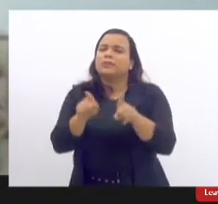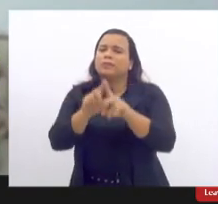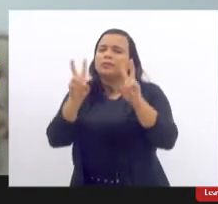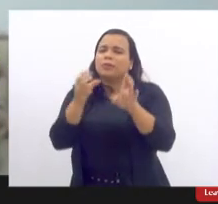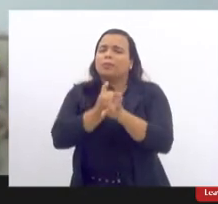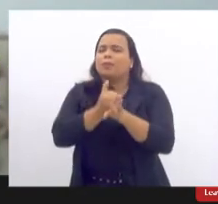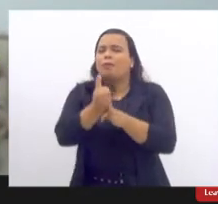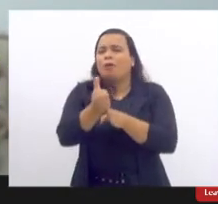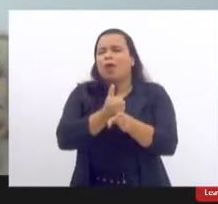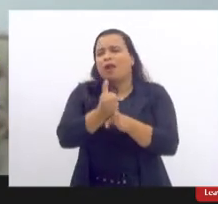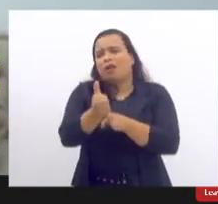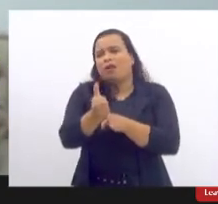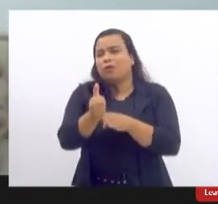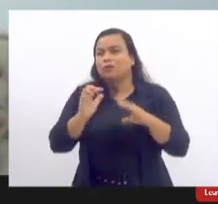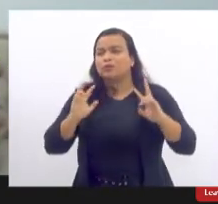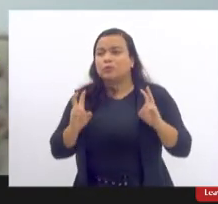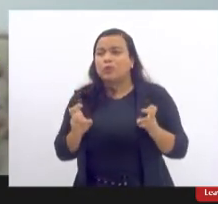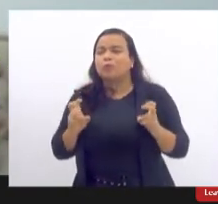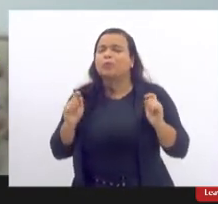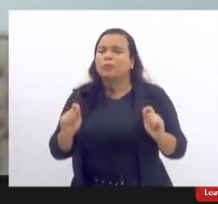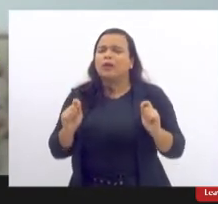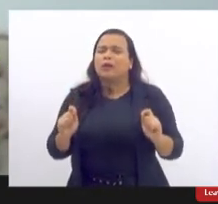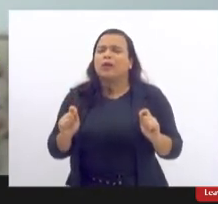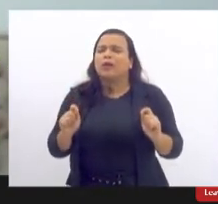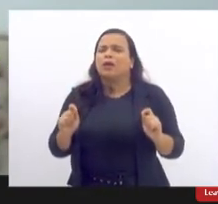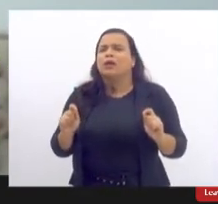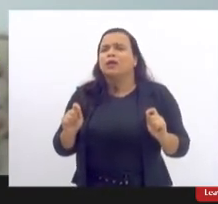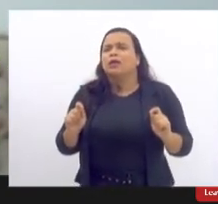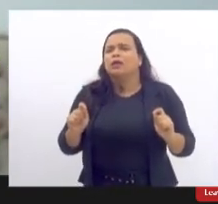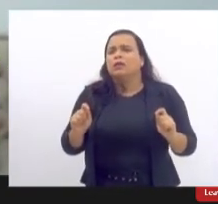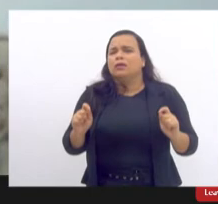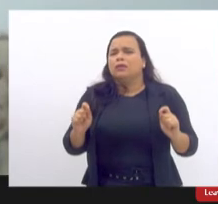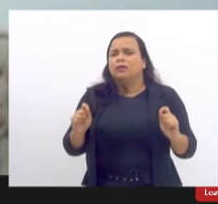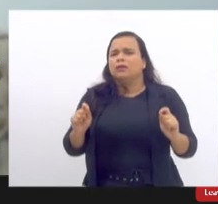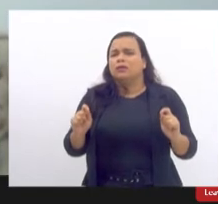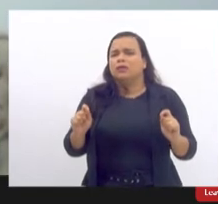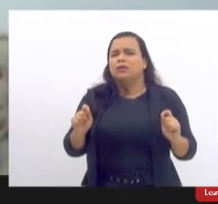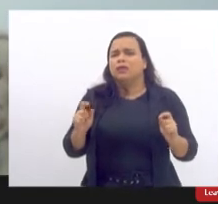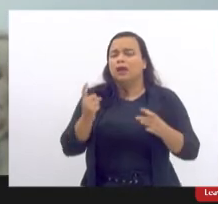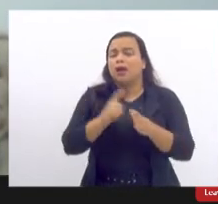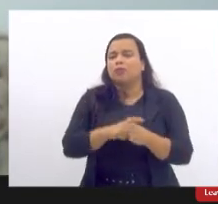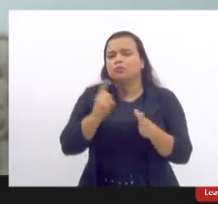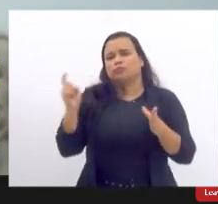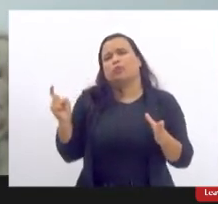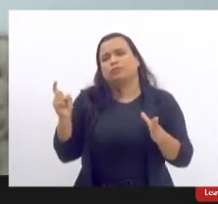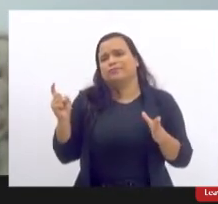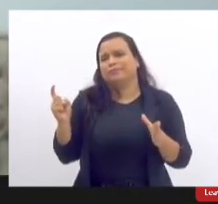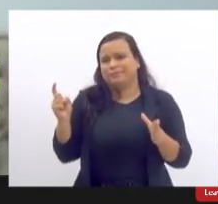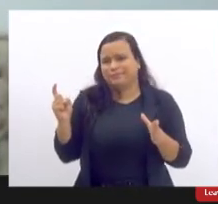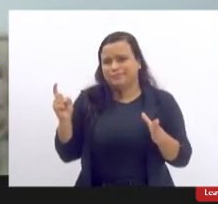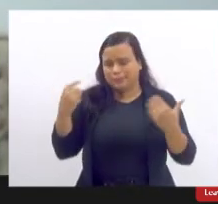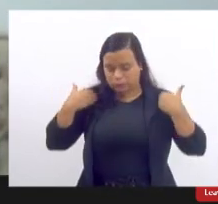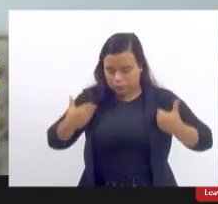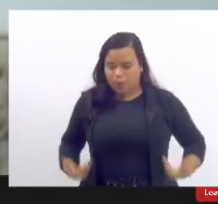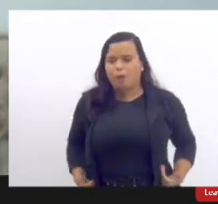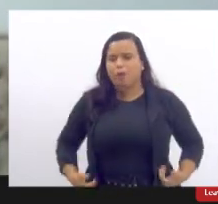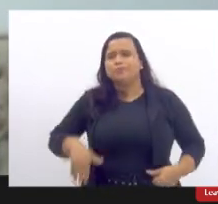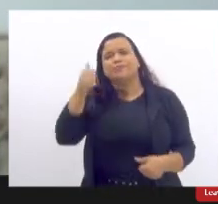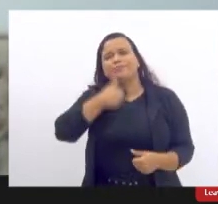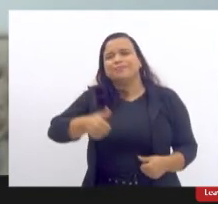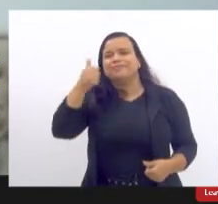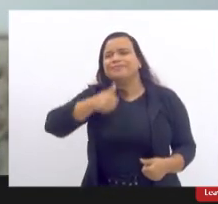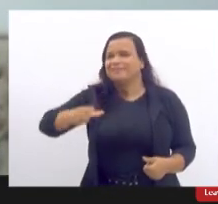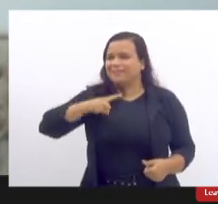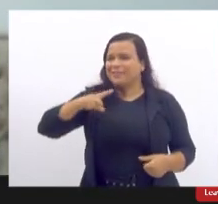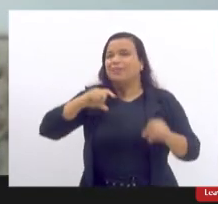em torno de tudo que diz respeito à autonomia que esse corpo feminino pode ter então